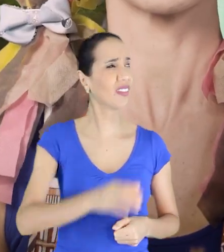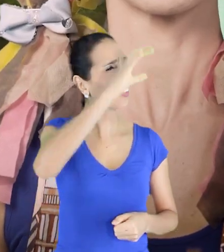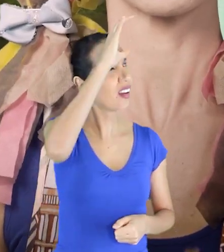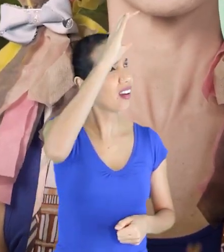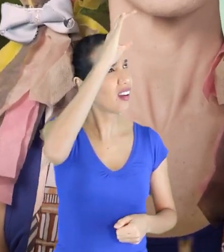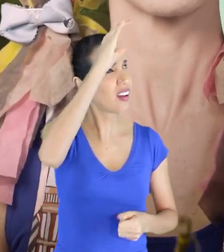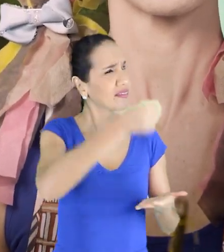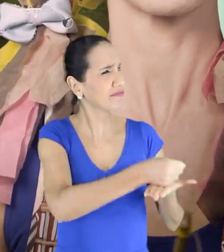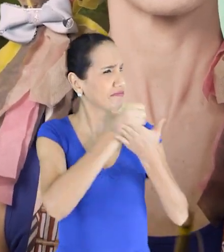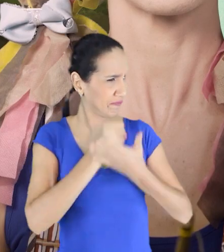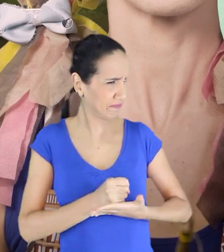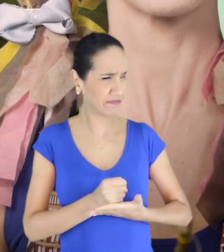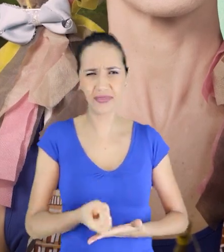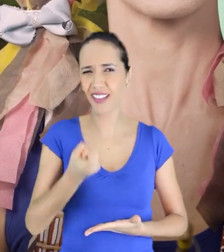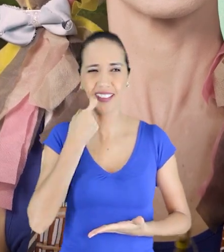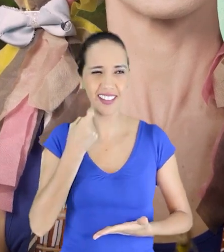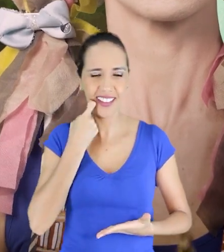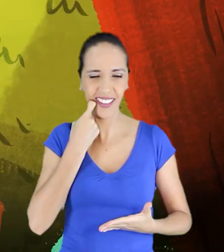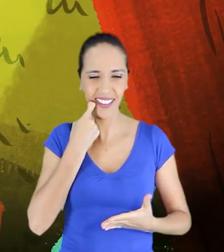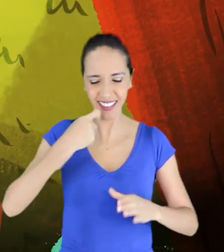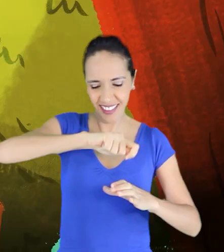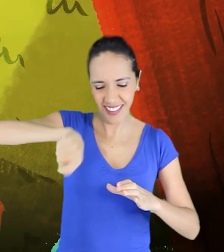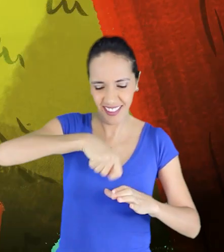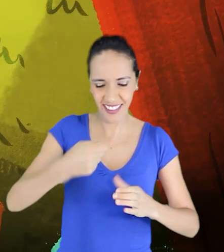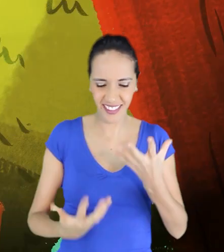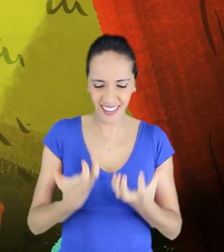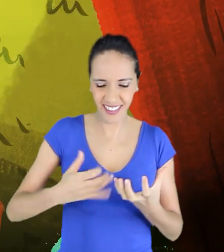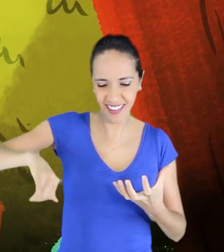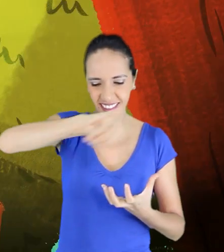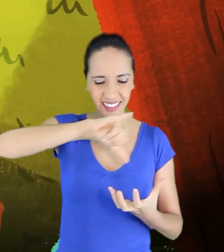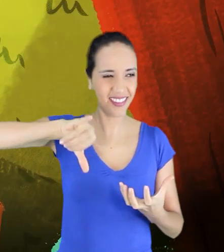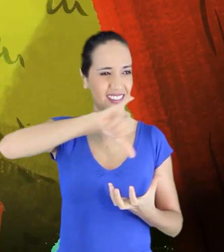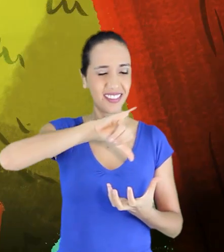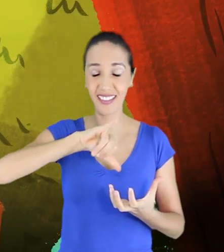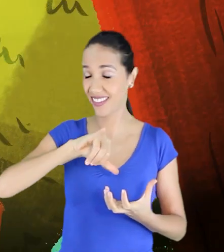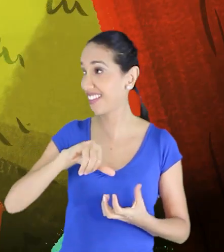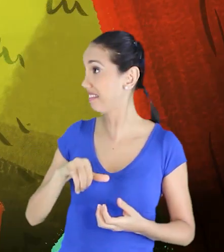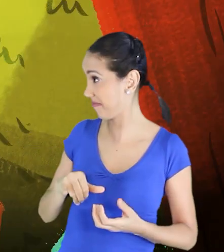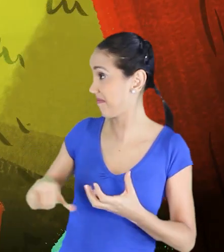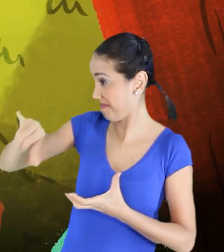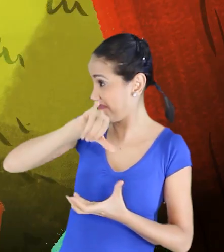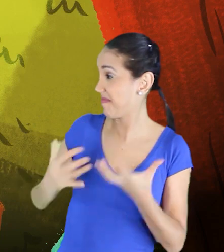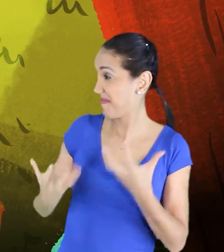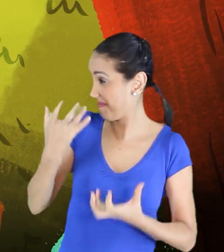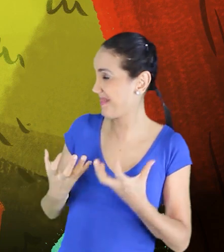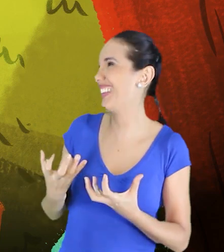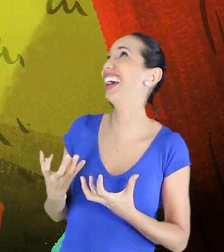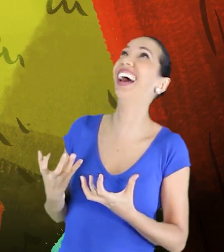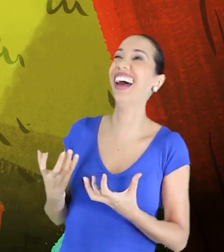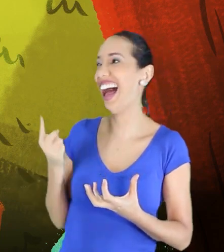para o jantar, o peixinho da Emília? Frita! Frito, sim! Frito até no dedo!